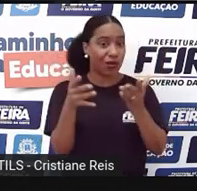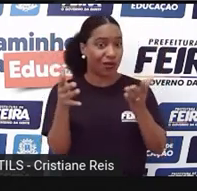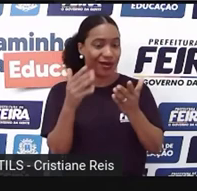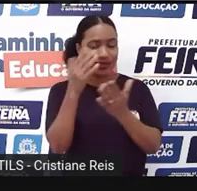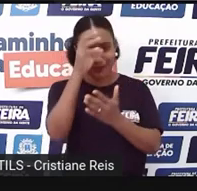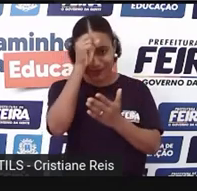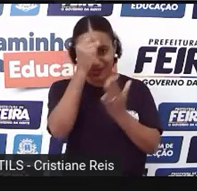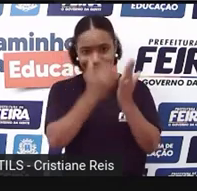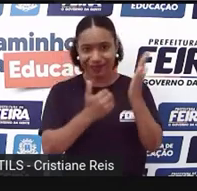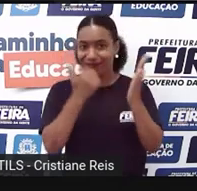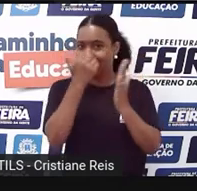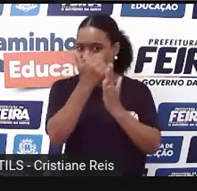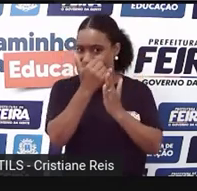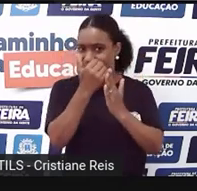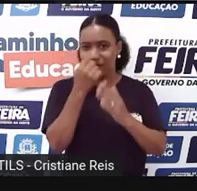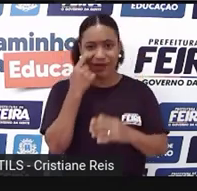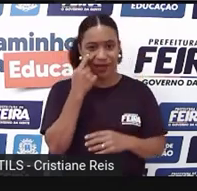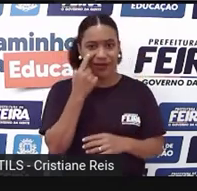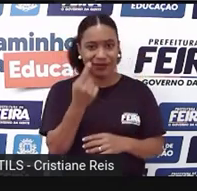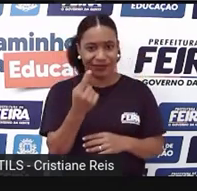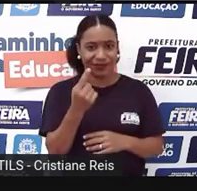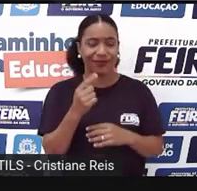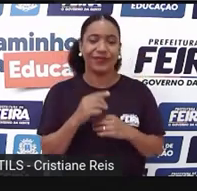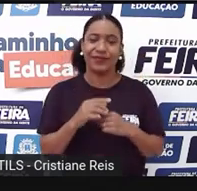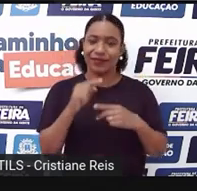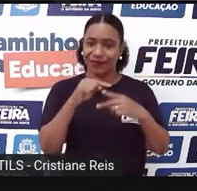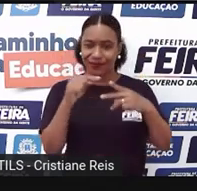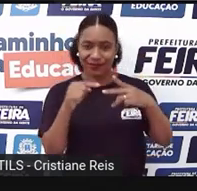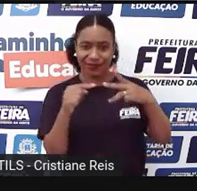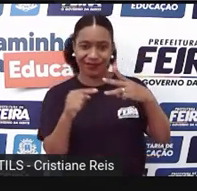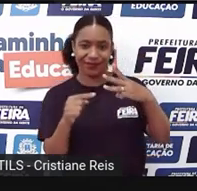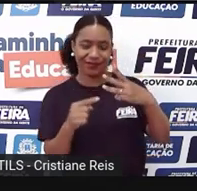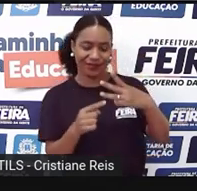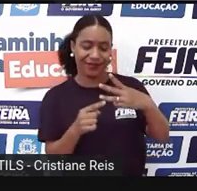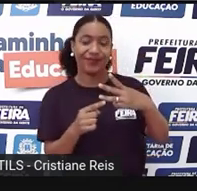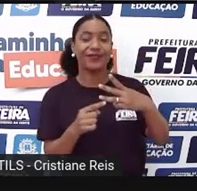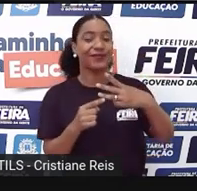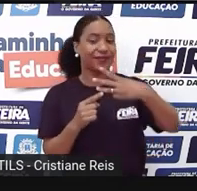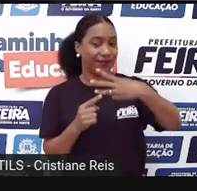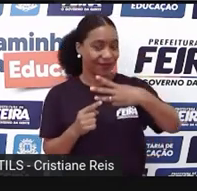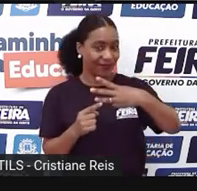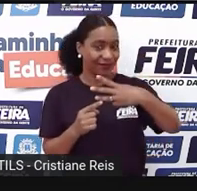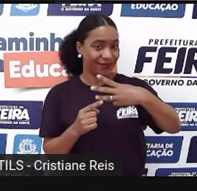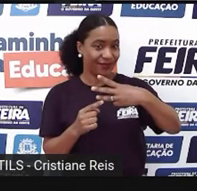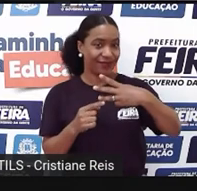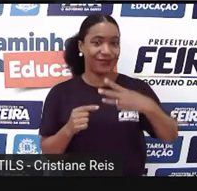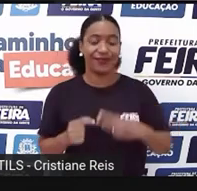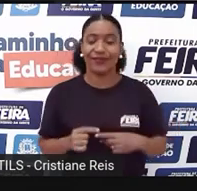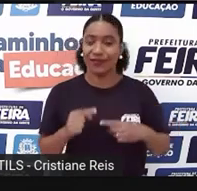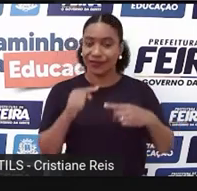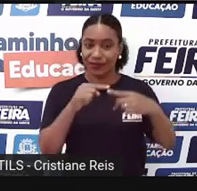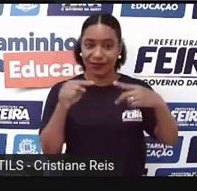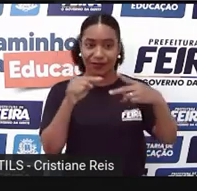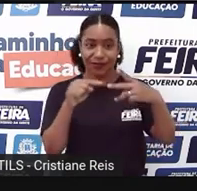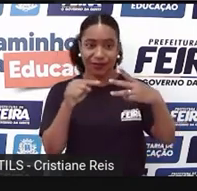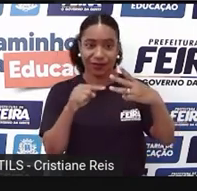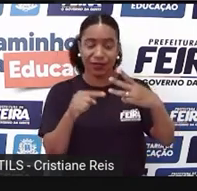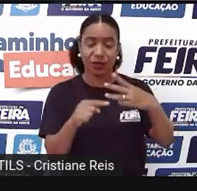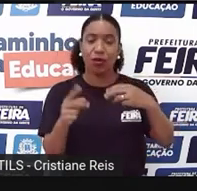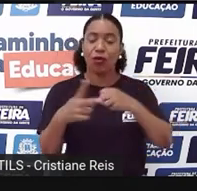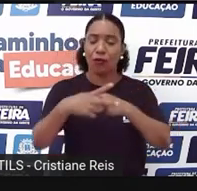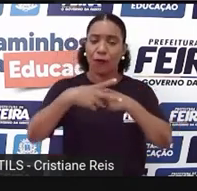Will Will not Or want Então aqui são Os verbos